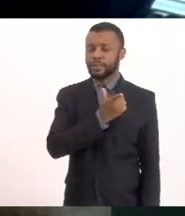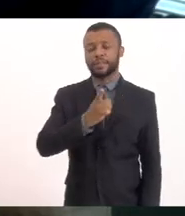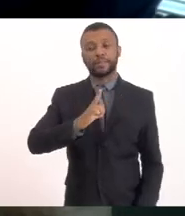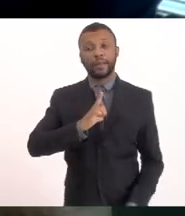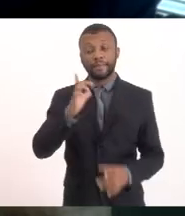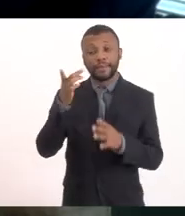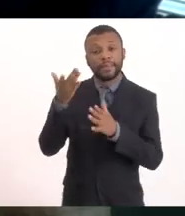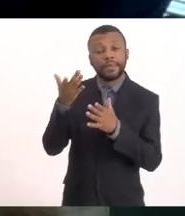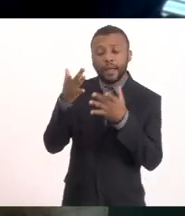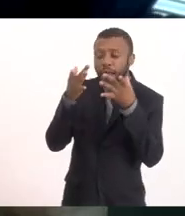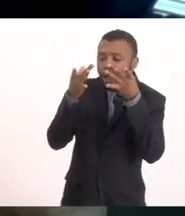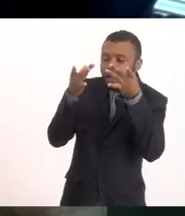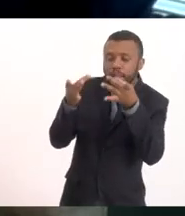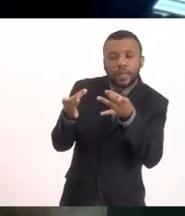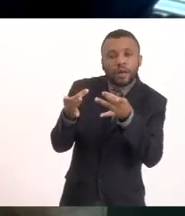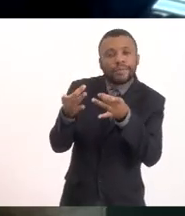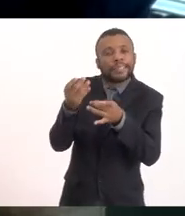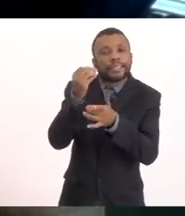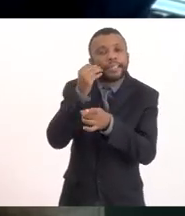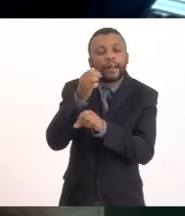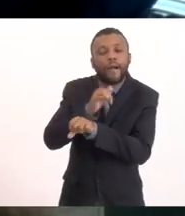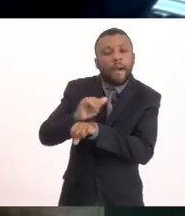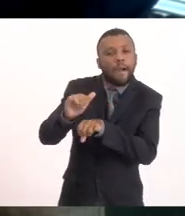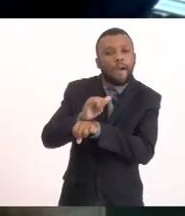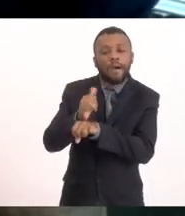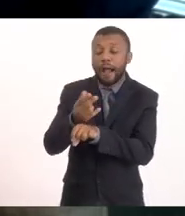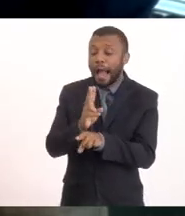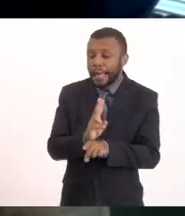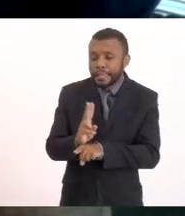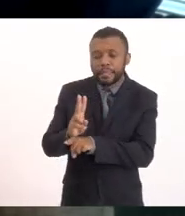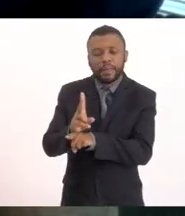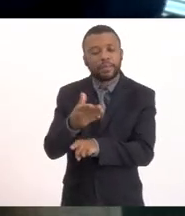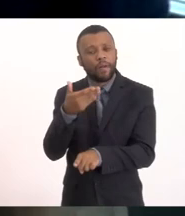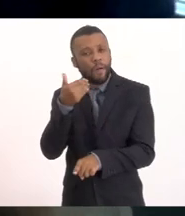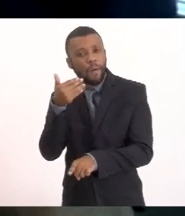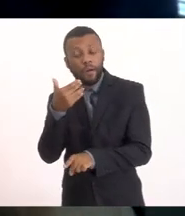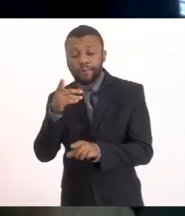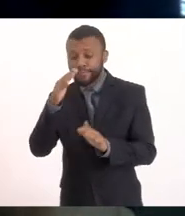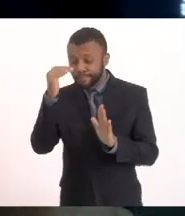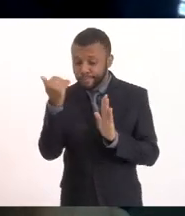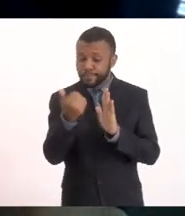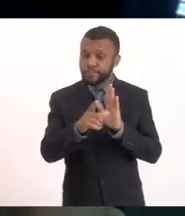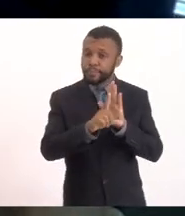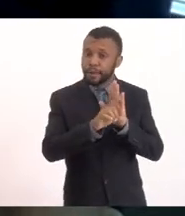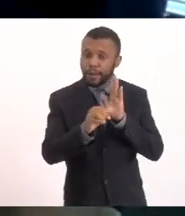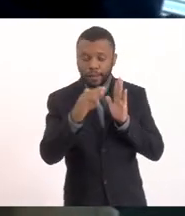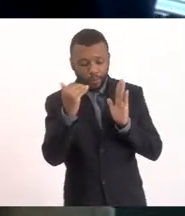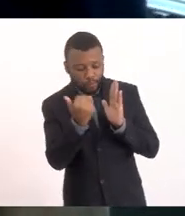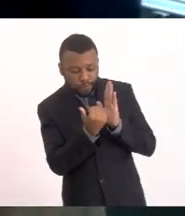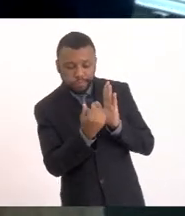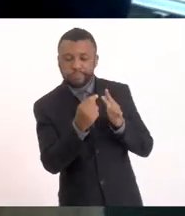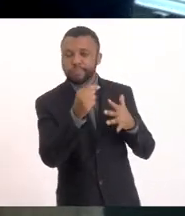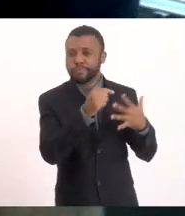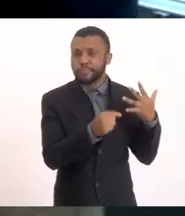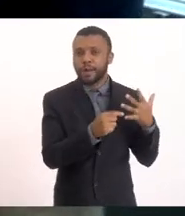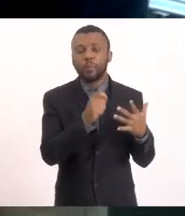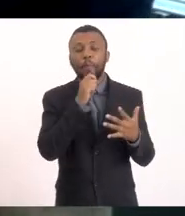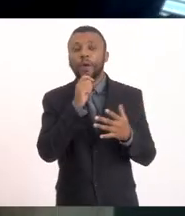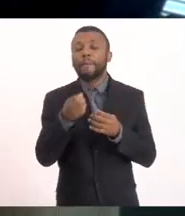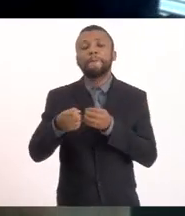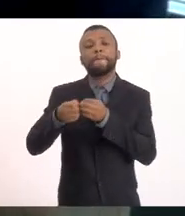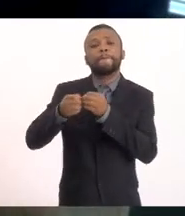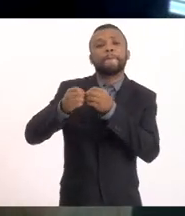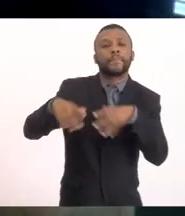tentar Atender da melhor Maneira possível Dentro da lei E sem Causar Impactos